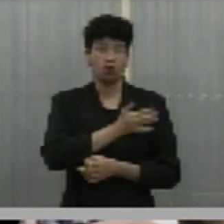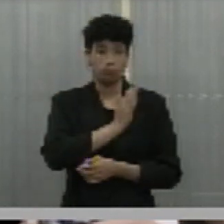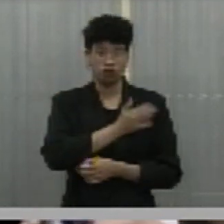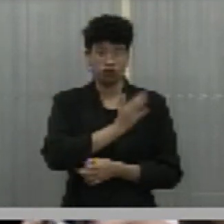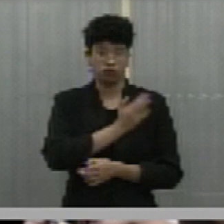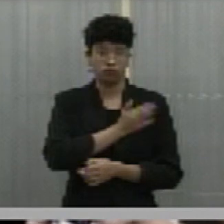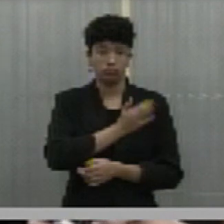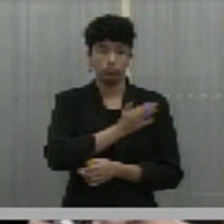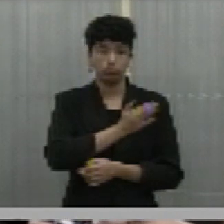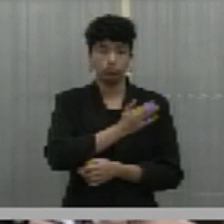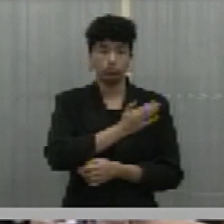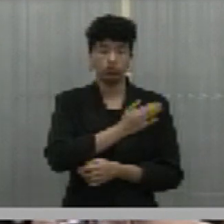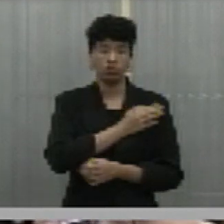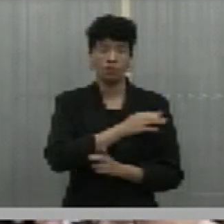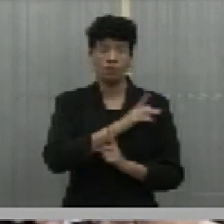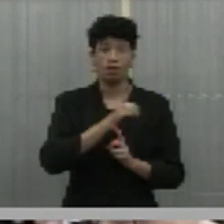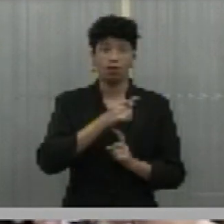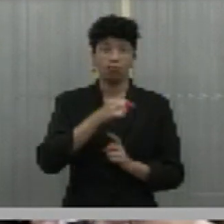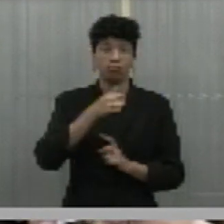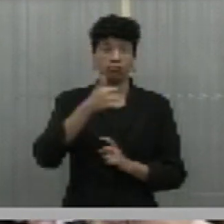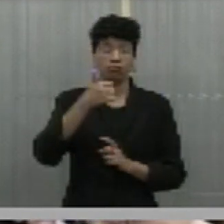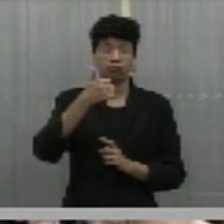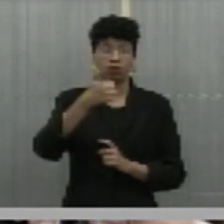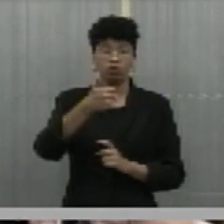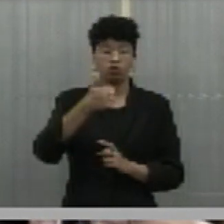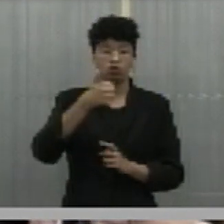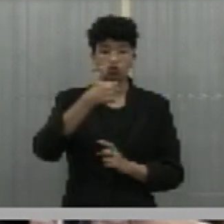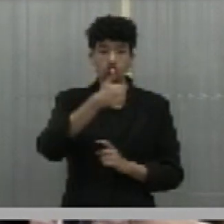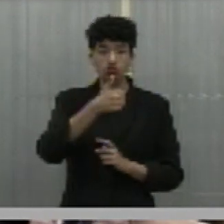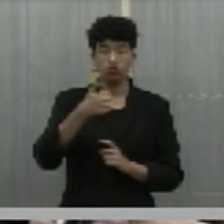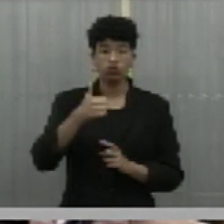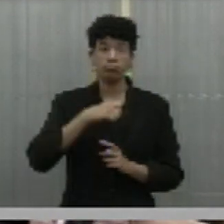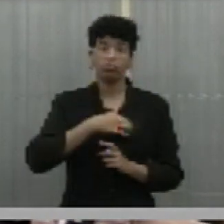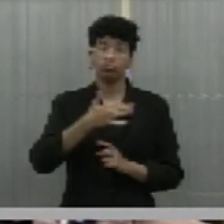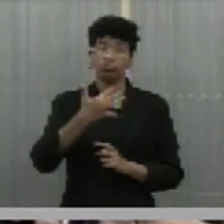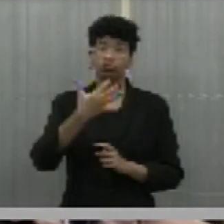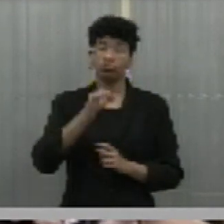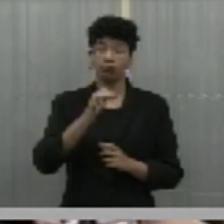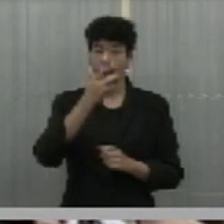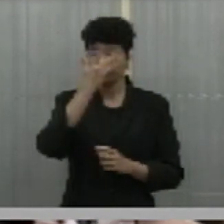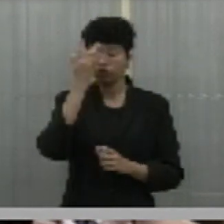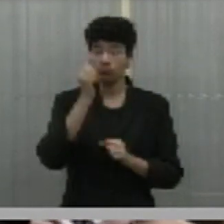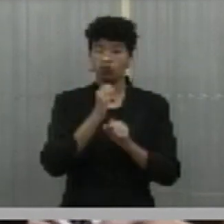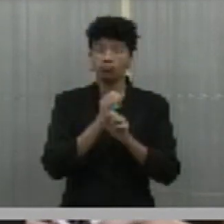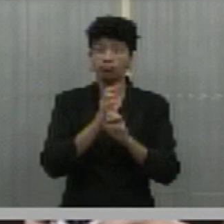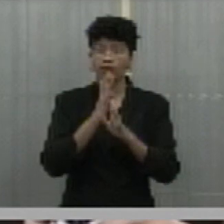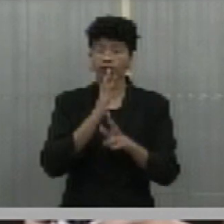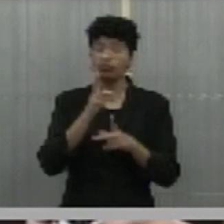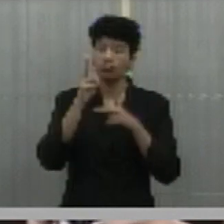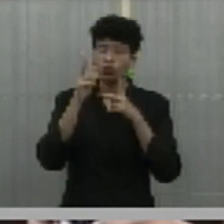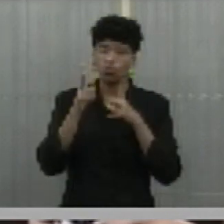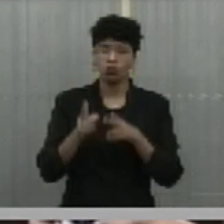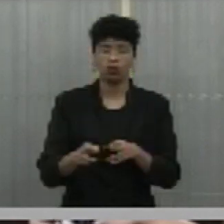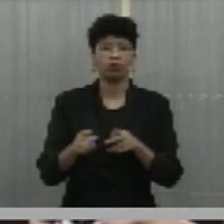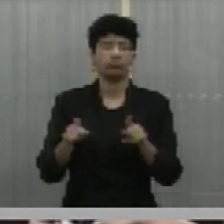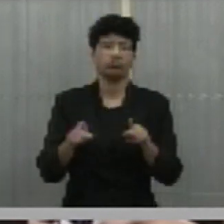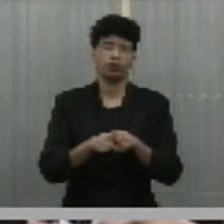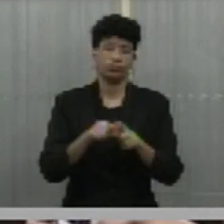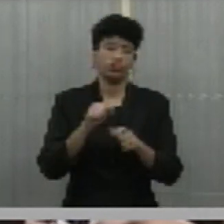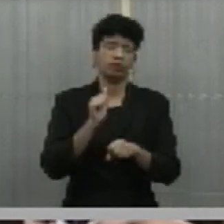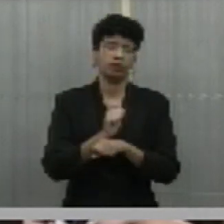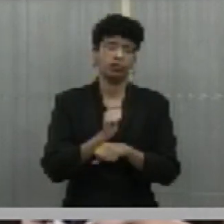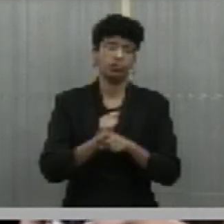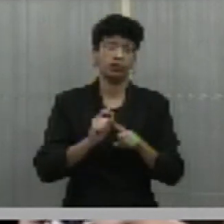definida com a 11ª da fila significa que tem 10 pessoas semelhantes a ela esperando pelo cateterismo.